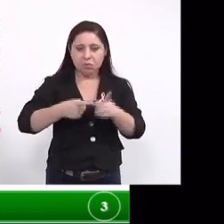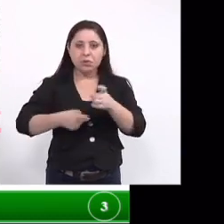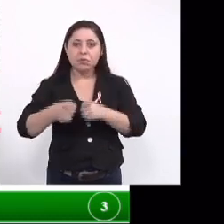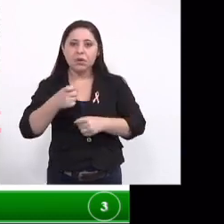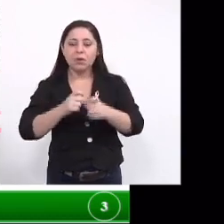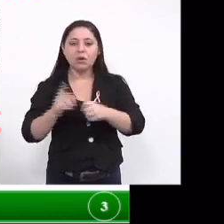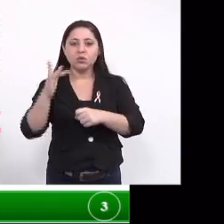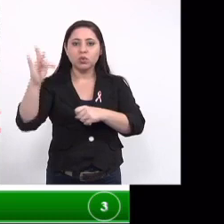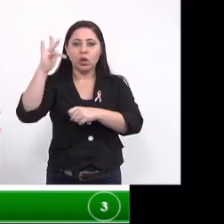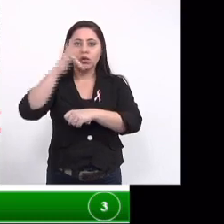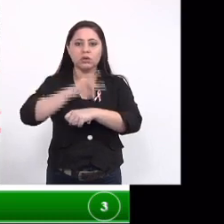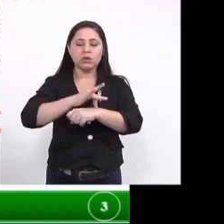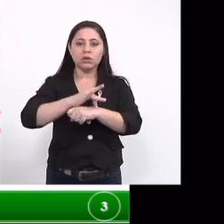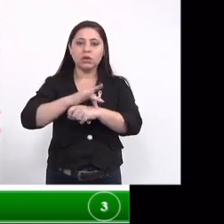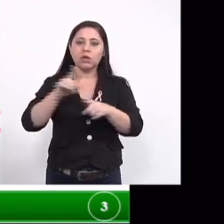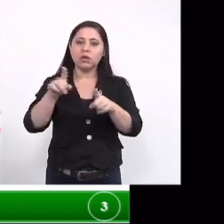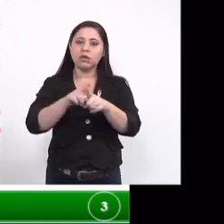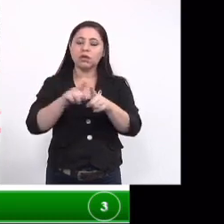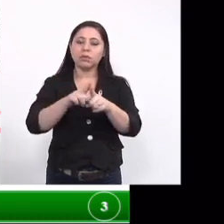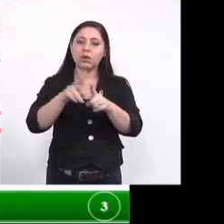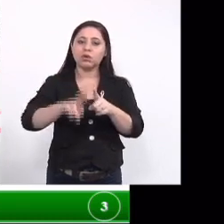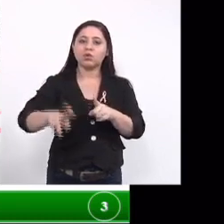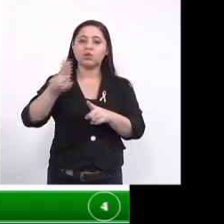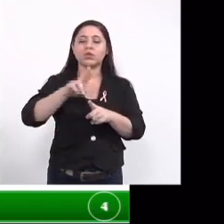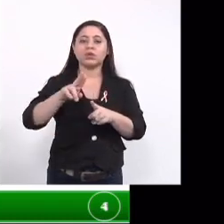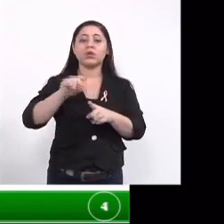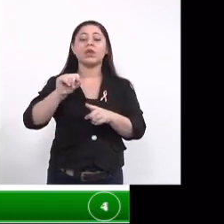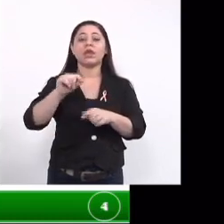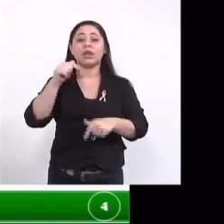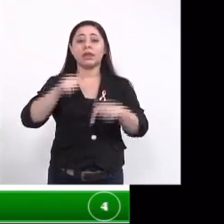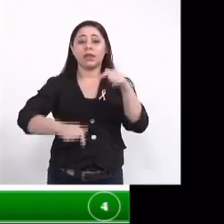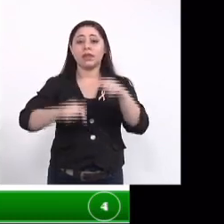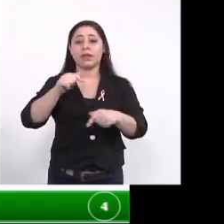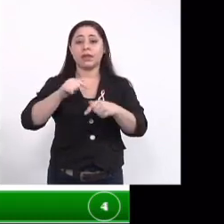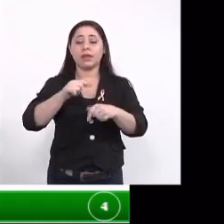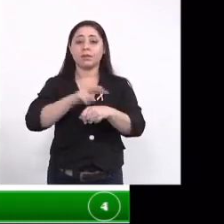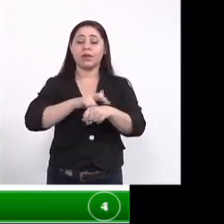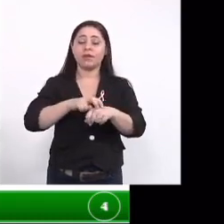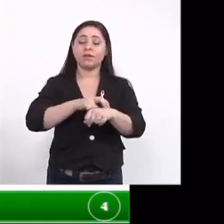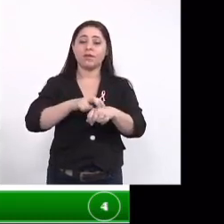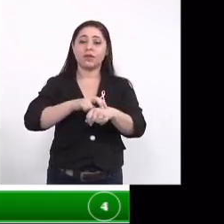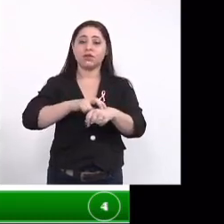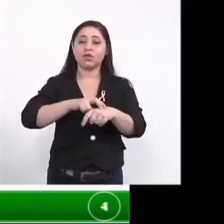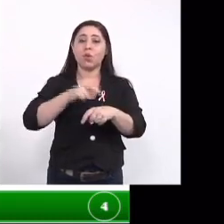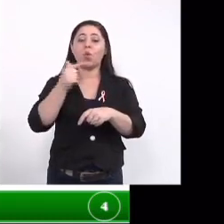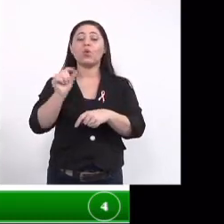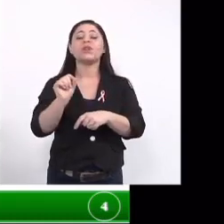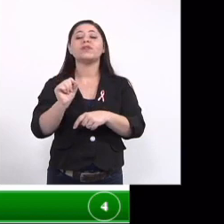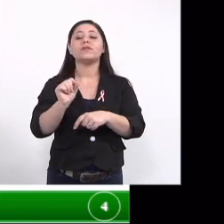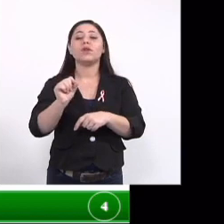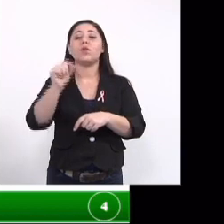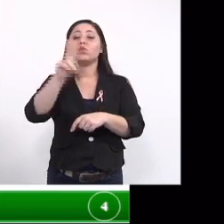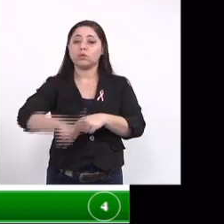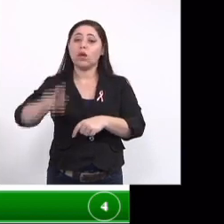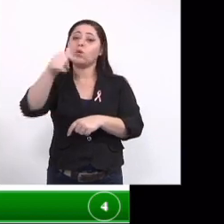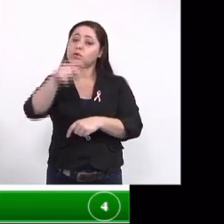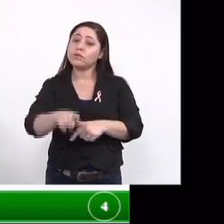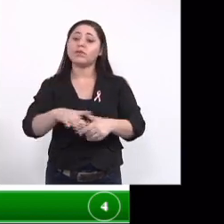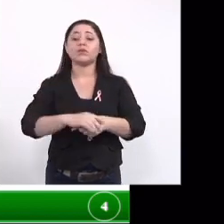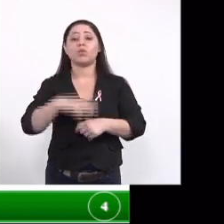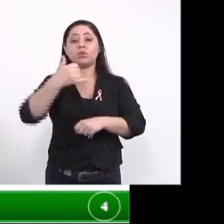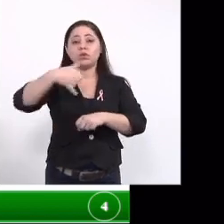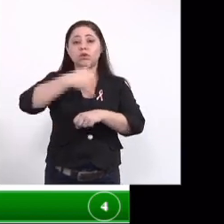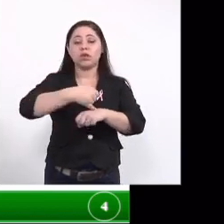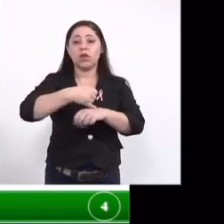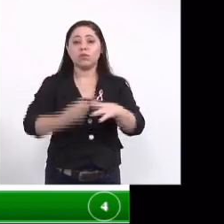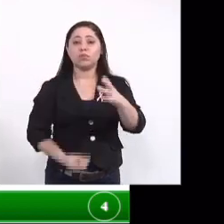e utilizarmos do princípio da química verde ou seja realizar o reaproveitamento desse produto a nossa proposta então é produzir